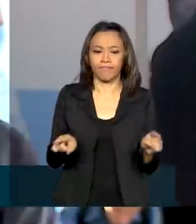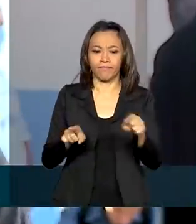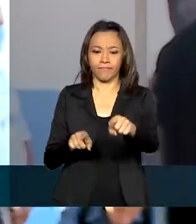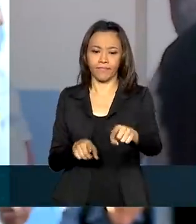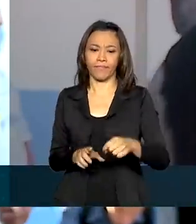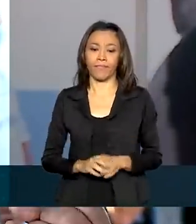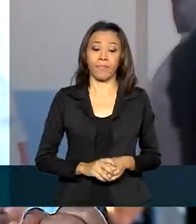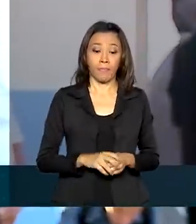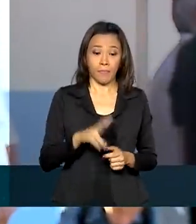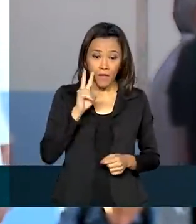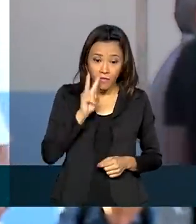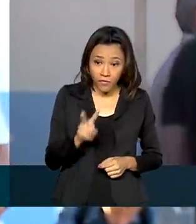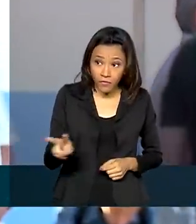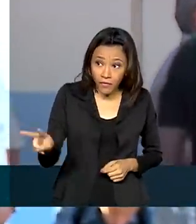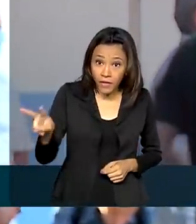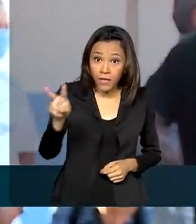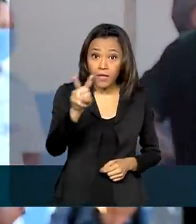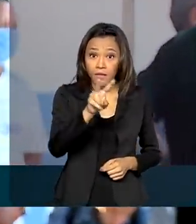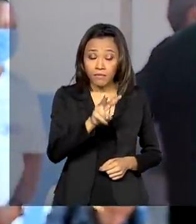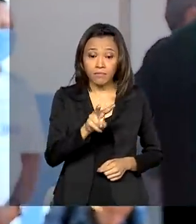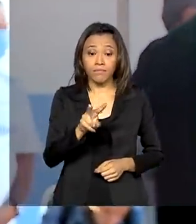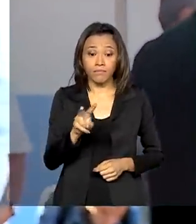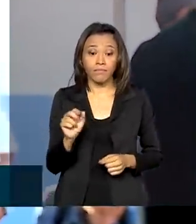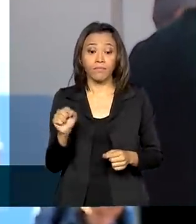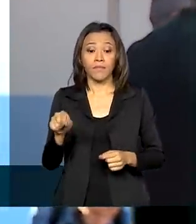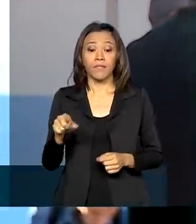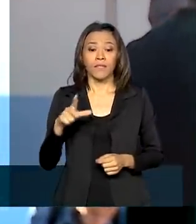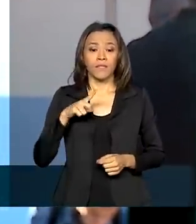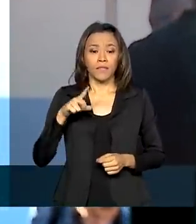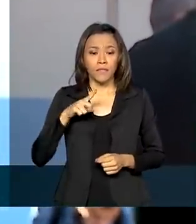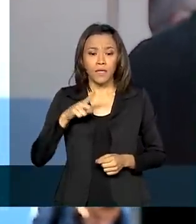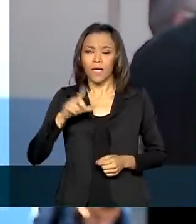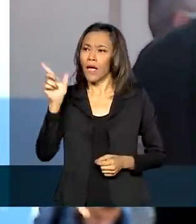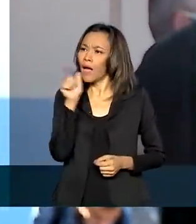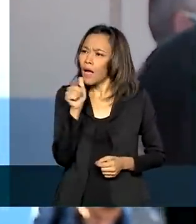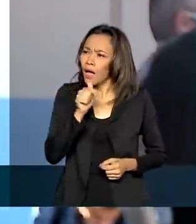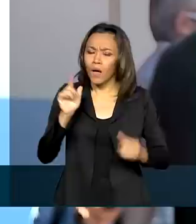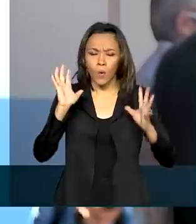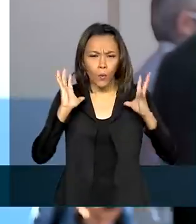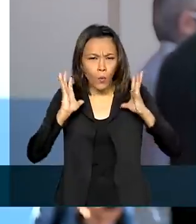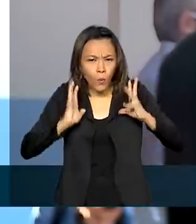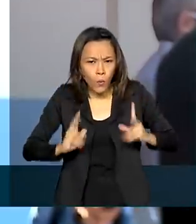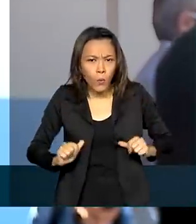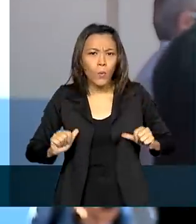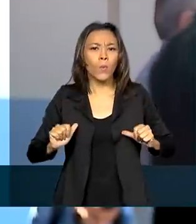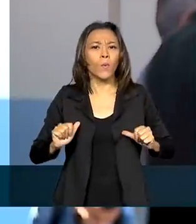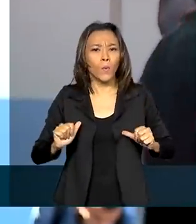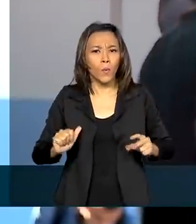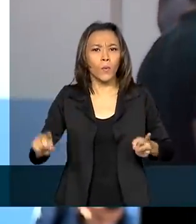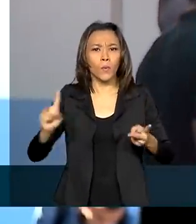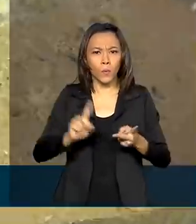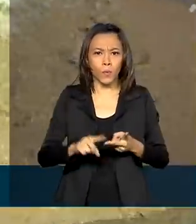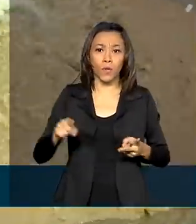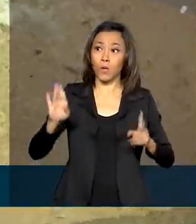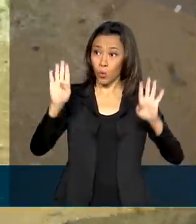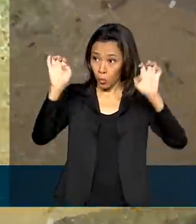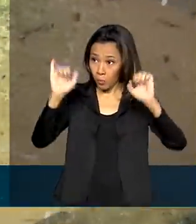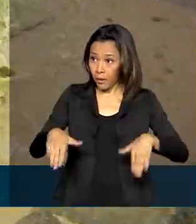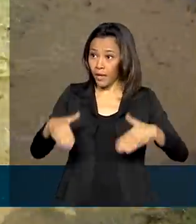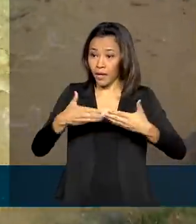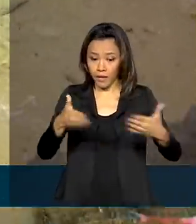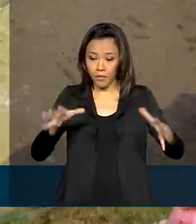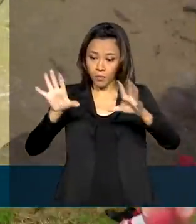públicos por traer boa saúde, por traer água potável, por traer bem-estar às